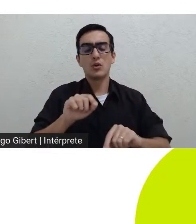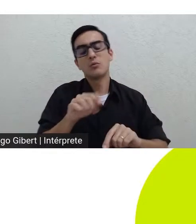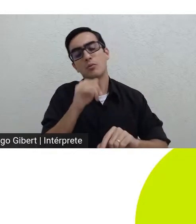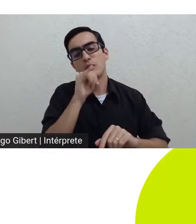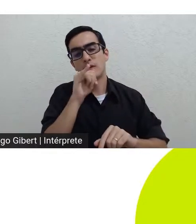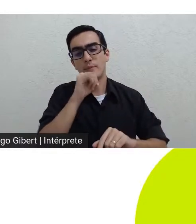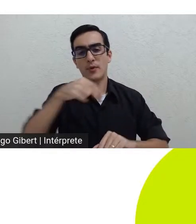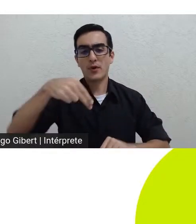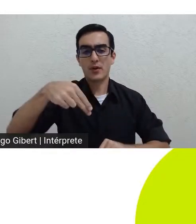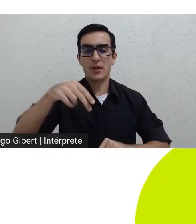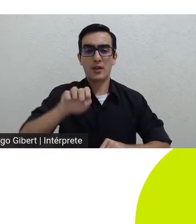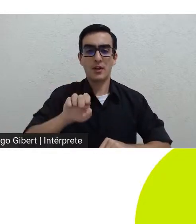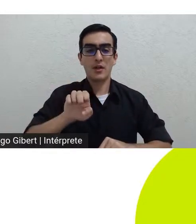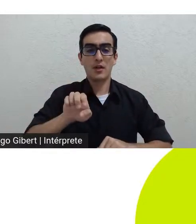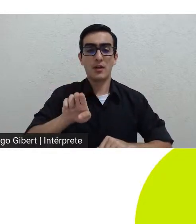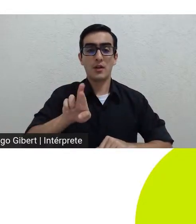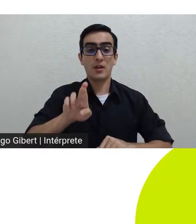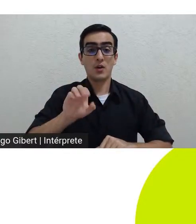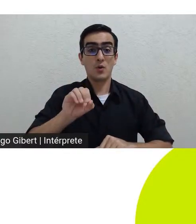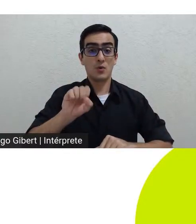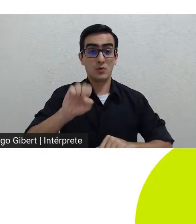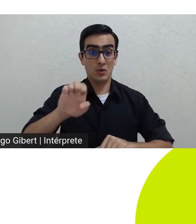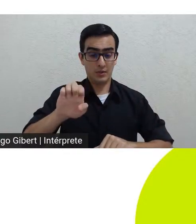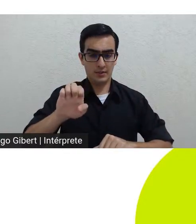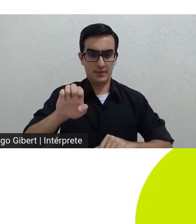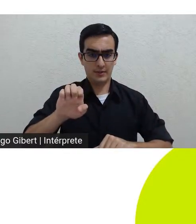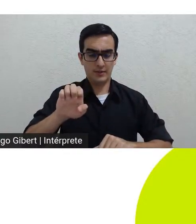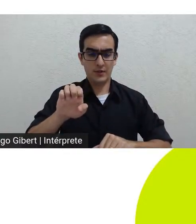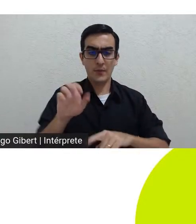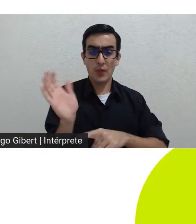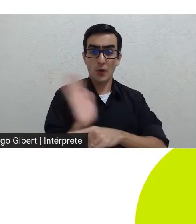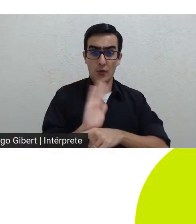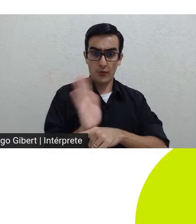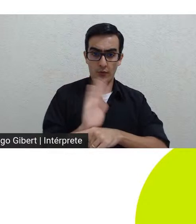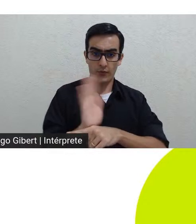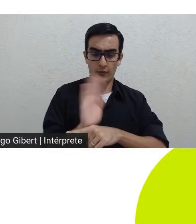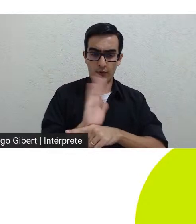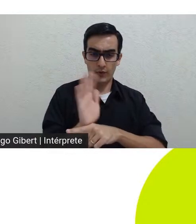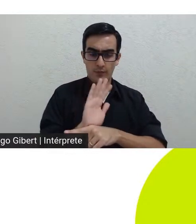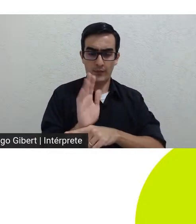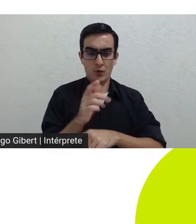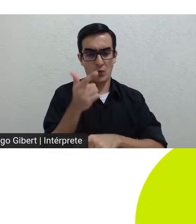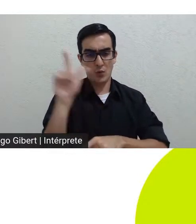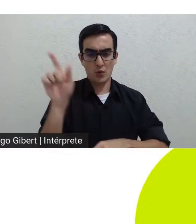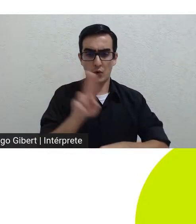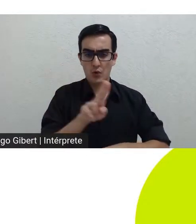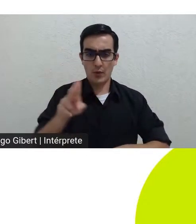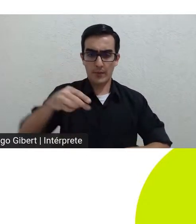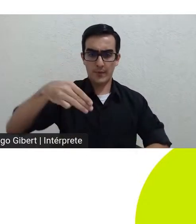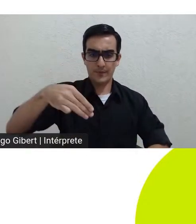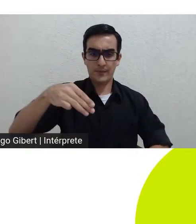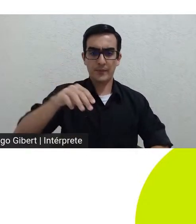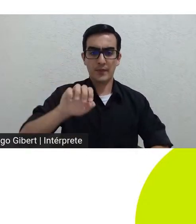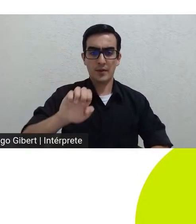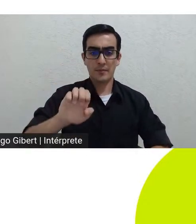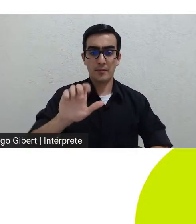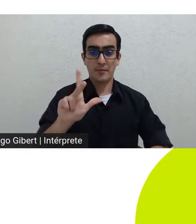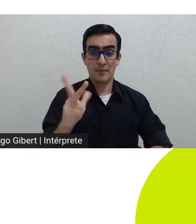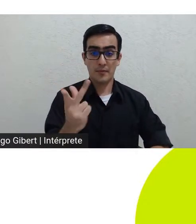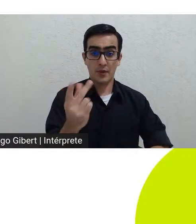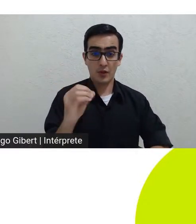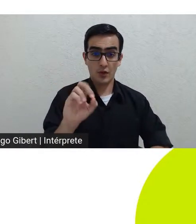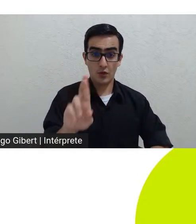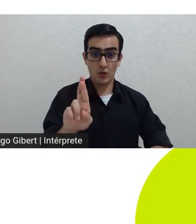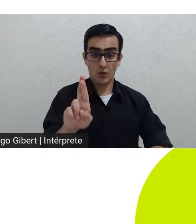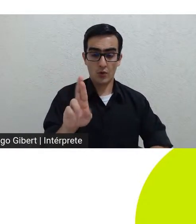o filme melhor é impossível protagonizado por Jack Nicholson mostra como é o dia